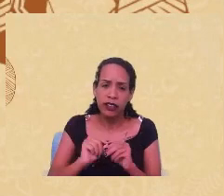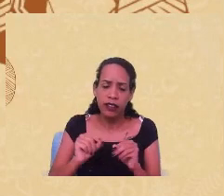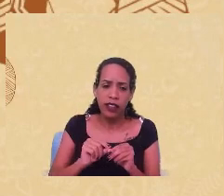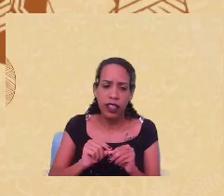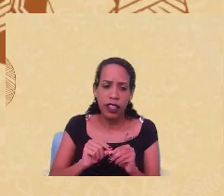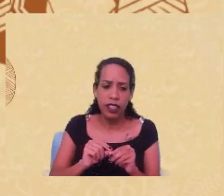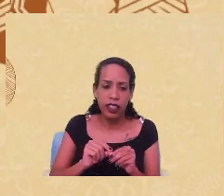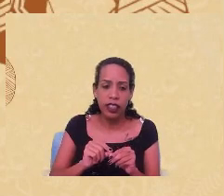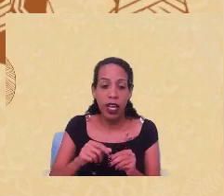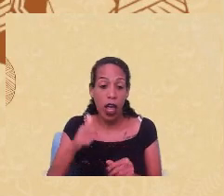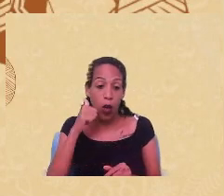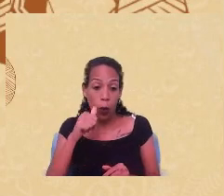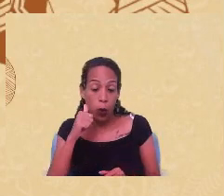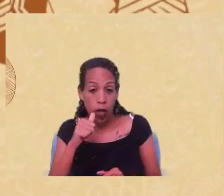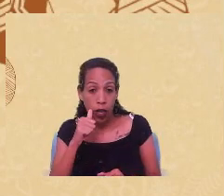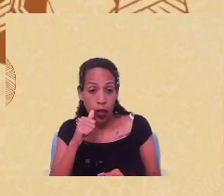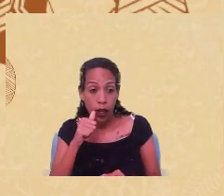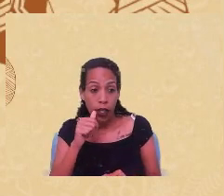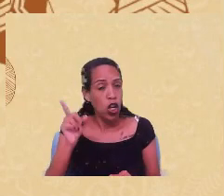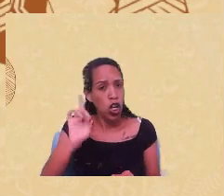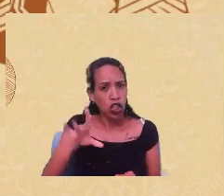para mulheres, para idosos,